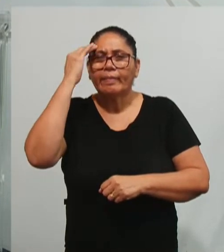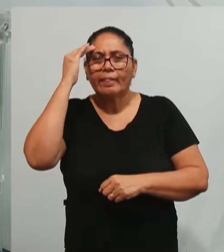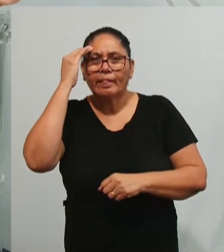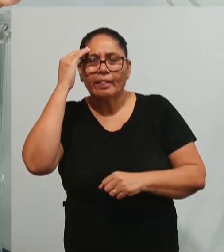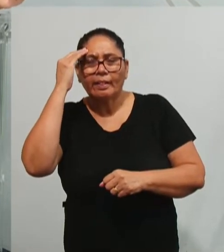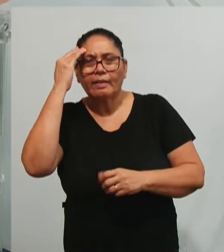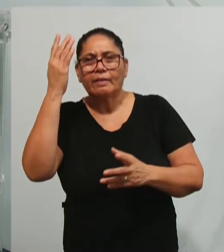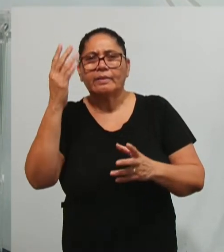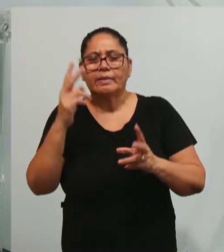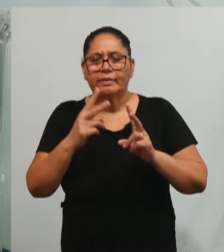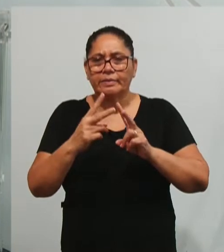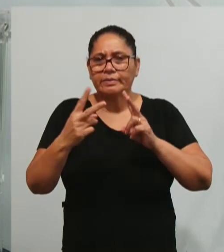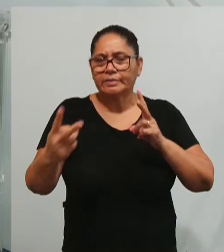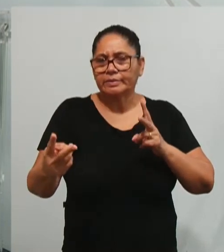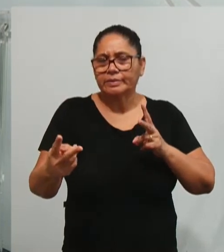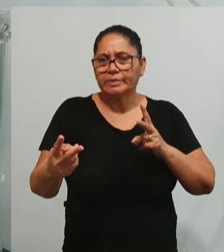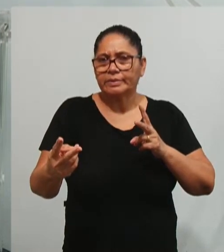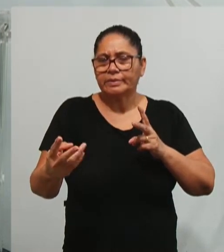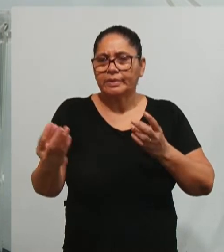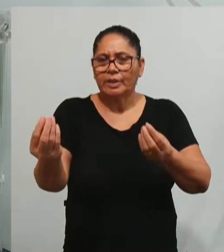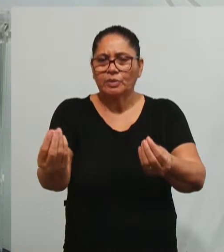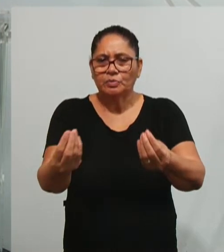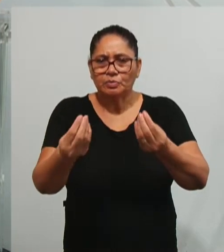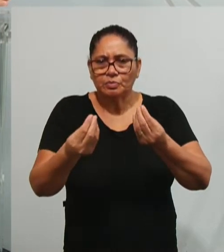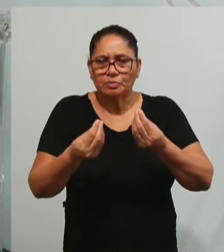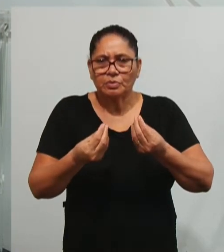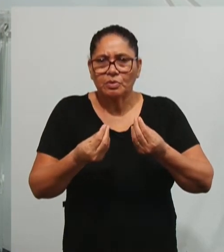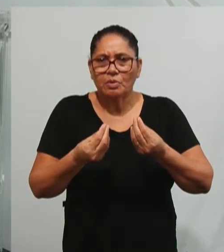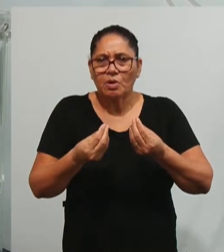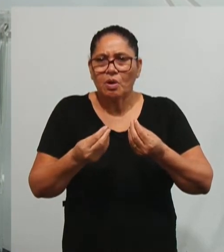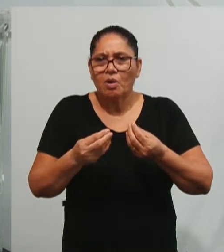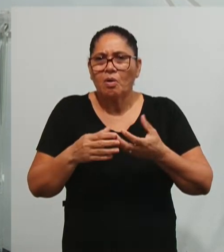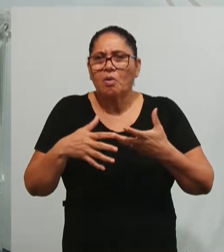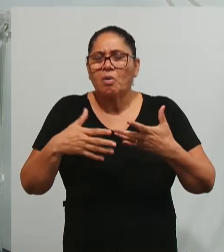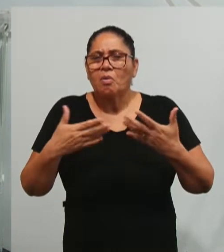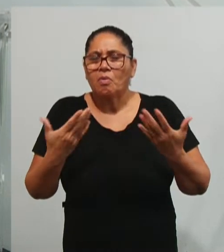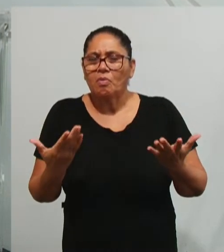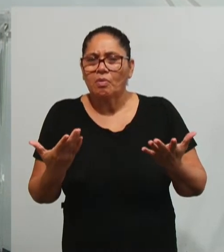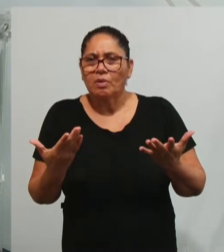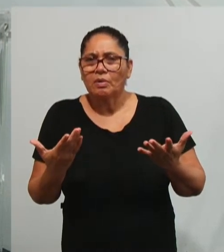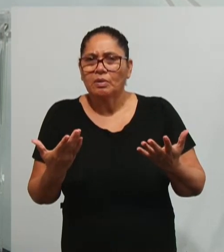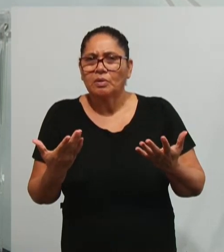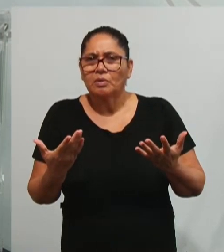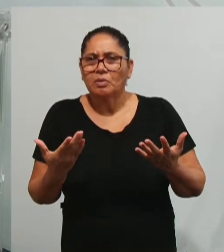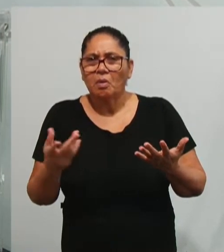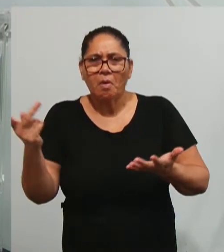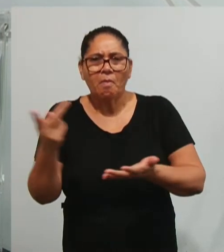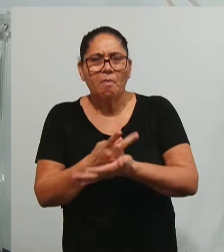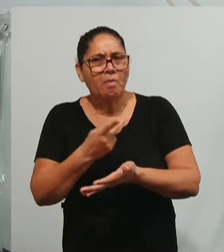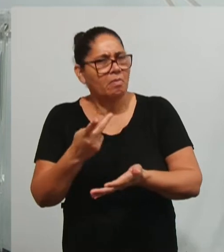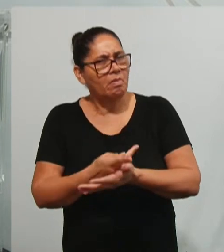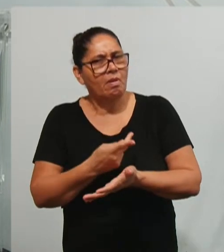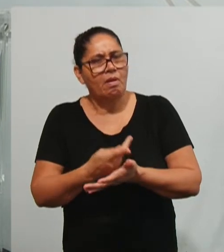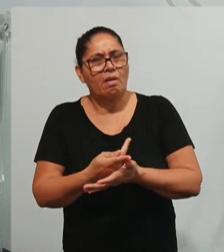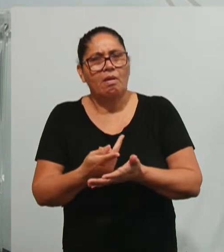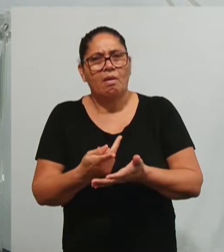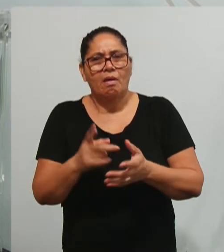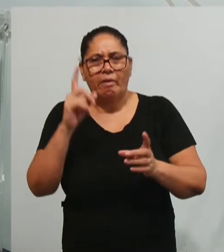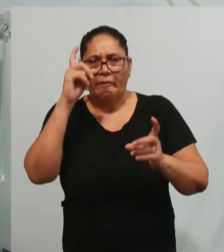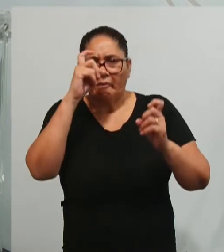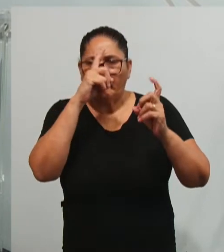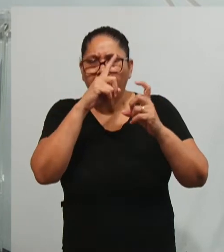EAD nos oferece, quais os seus riscos, as suas armadilhas, suas dificuldades e as suas